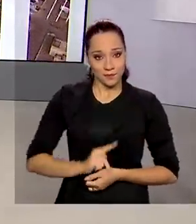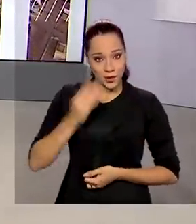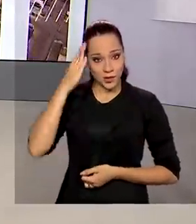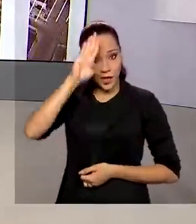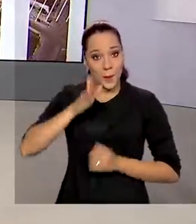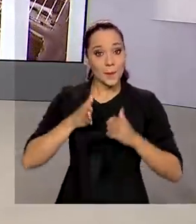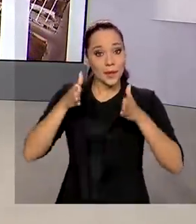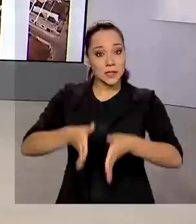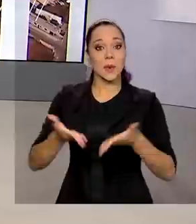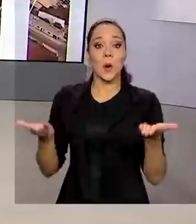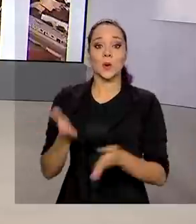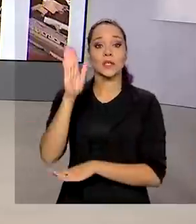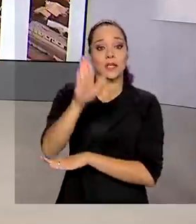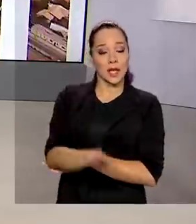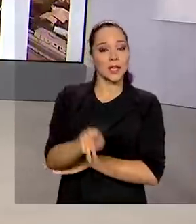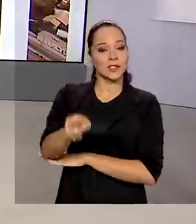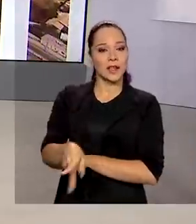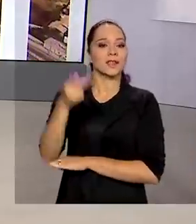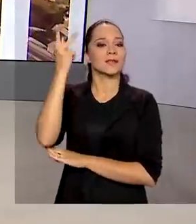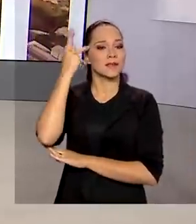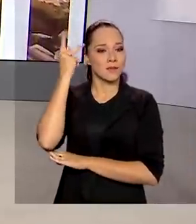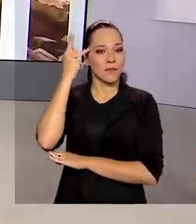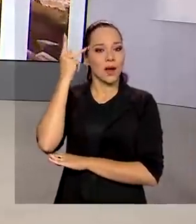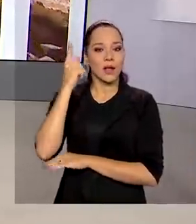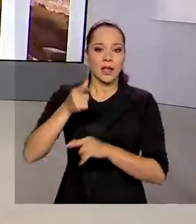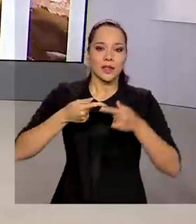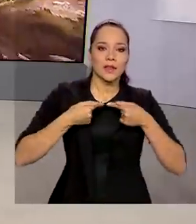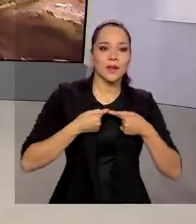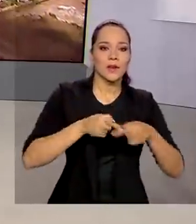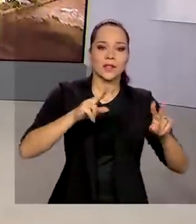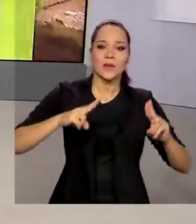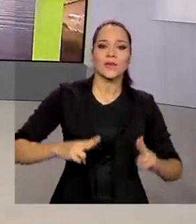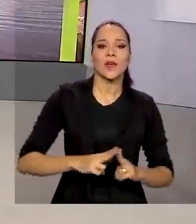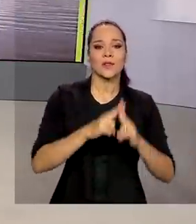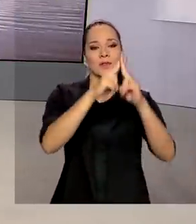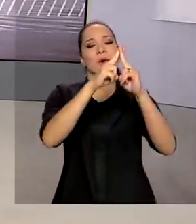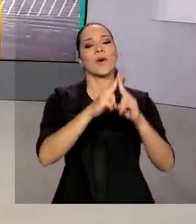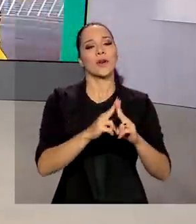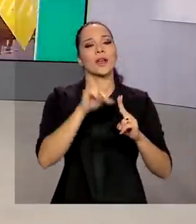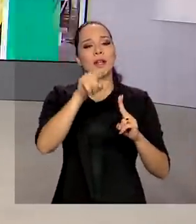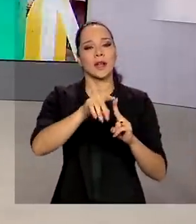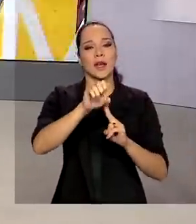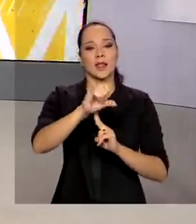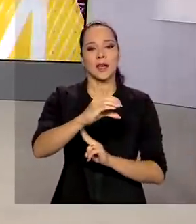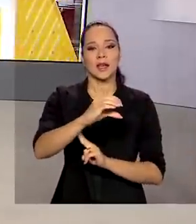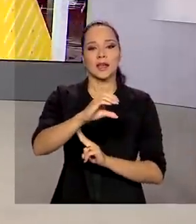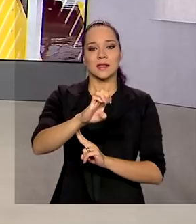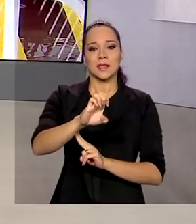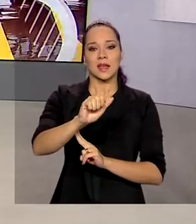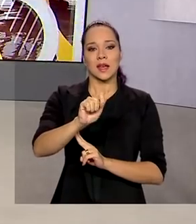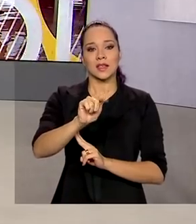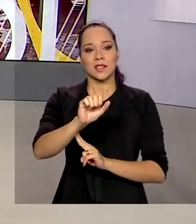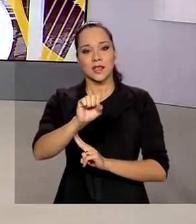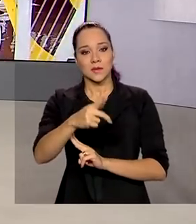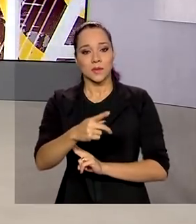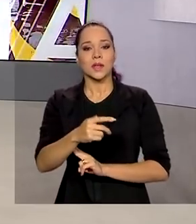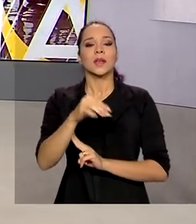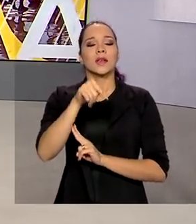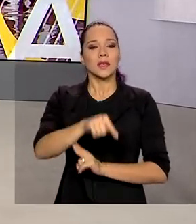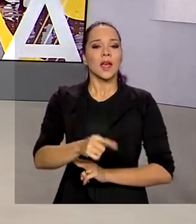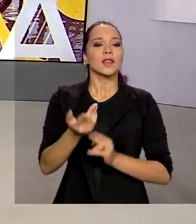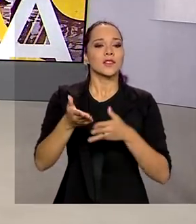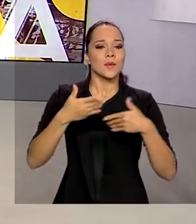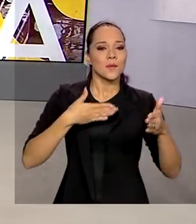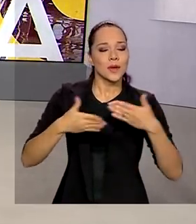participa hoje à tarde na capital paulista da reinauguração da Torre do Relógio da CEA GESP, a companhia de entrepostos e